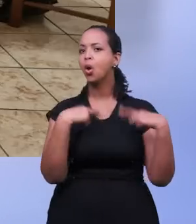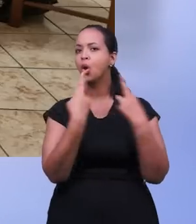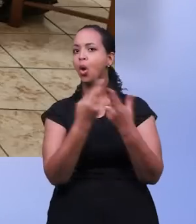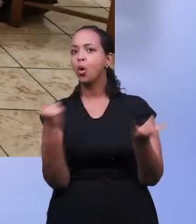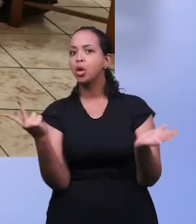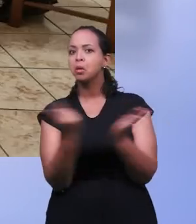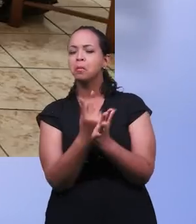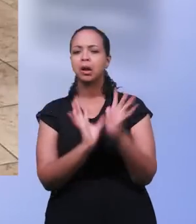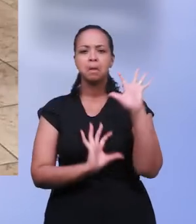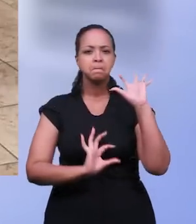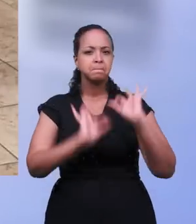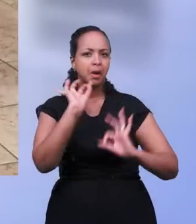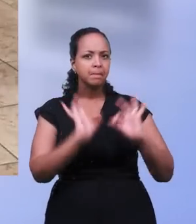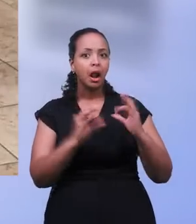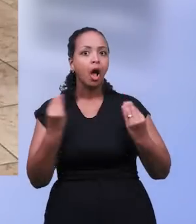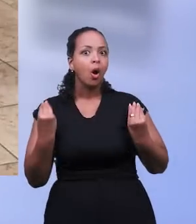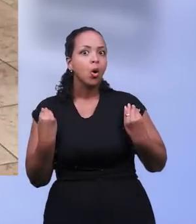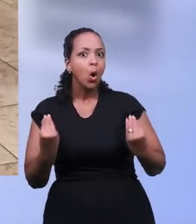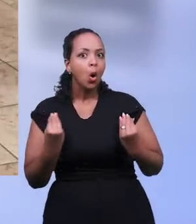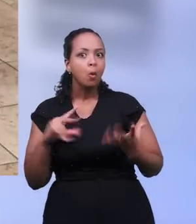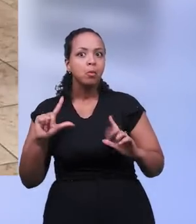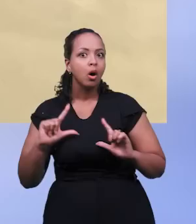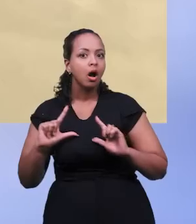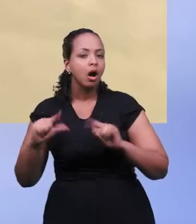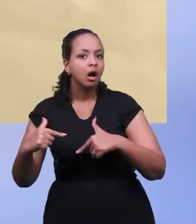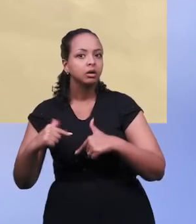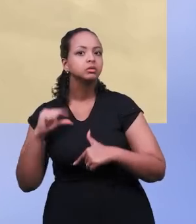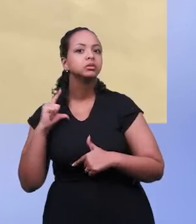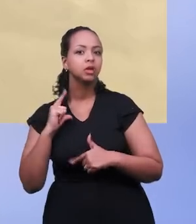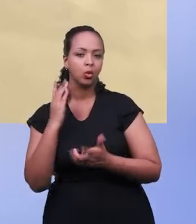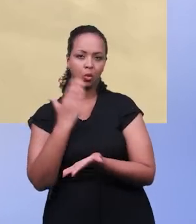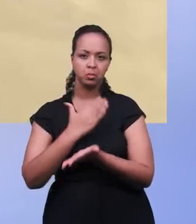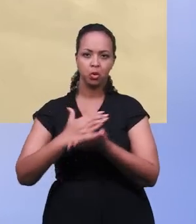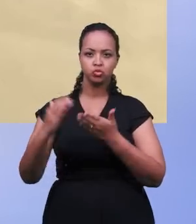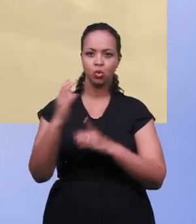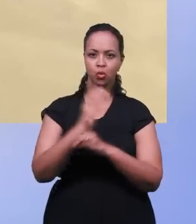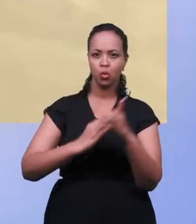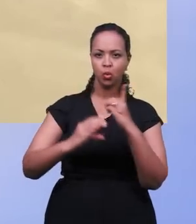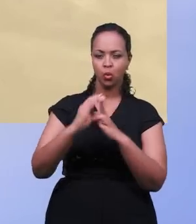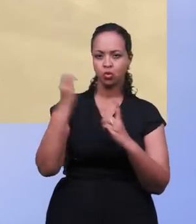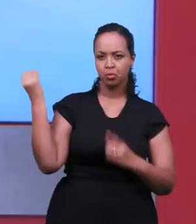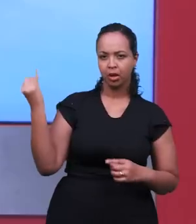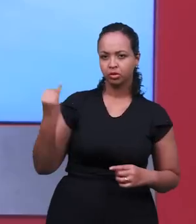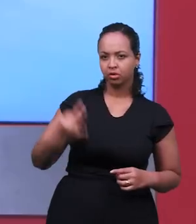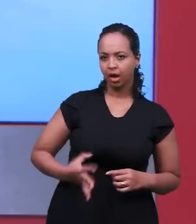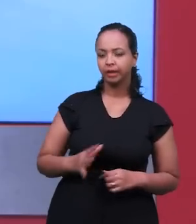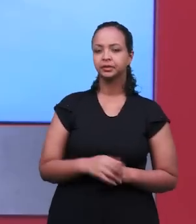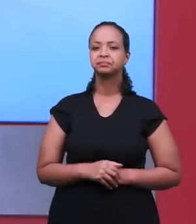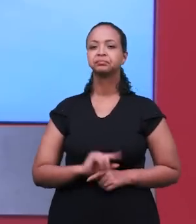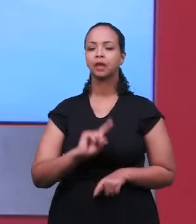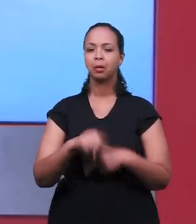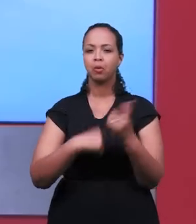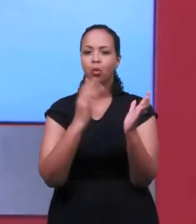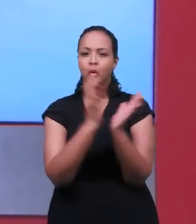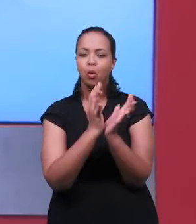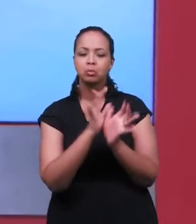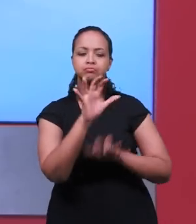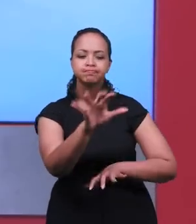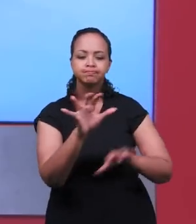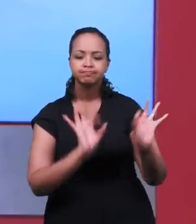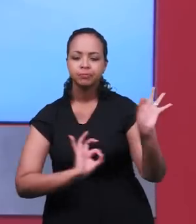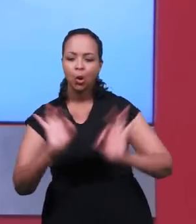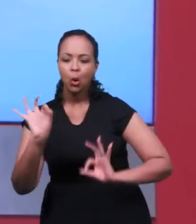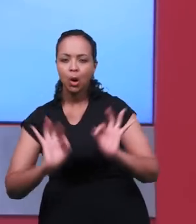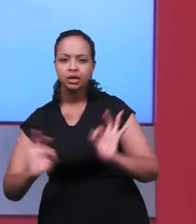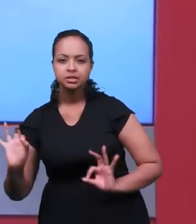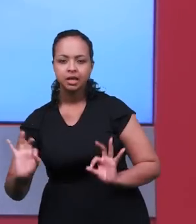reuniões que aconteceriam para definir como seria o evento. O evento começou com o culto de madrugada. Em seguida, a equipe se dividiu para